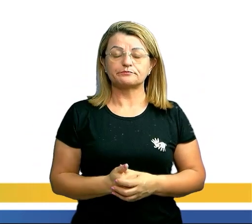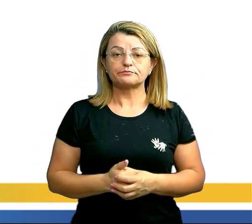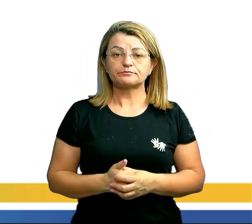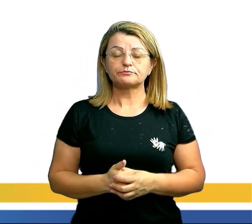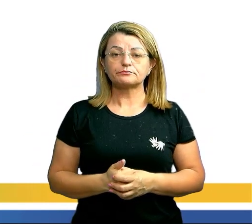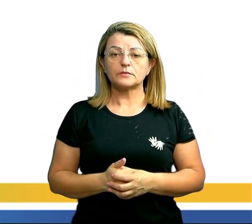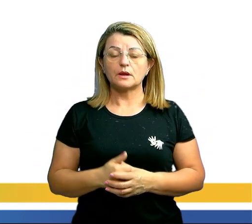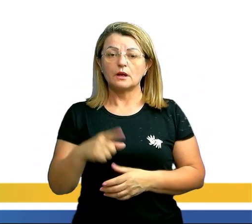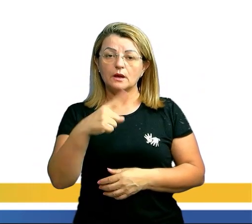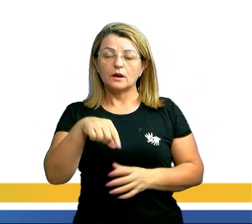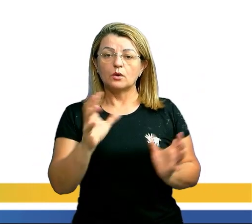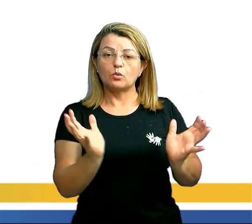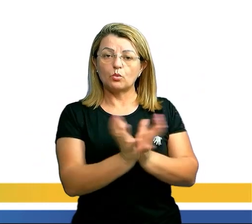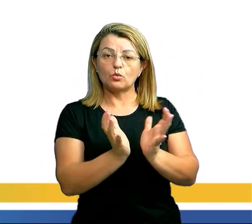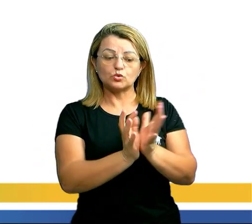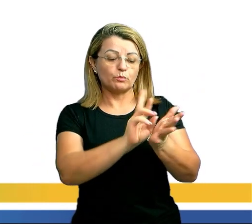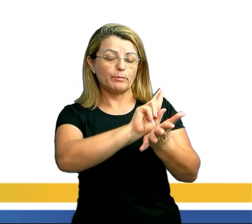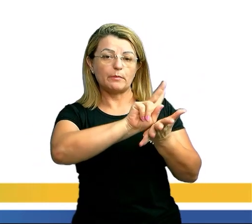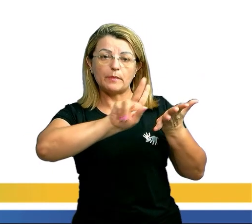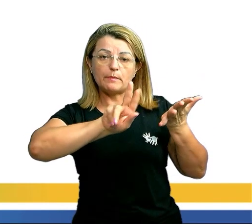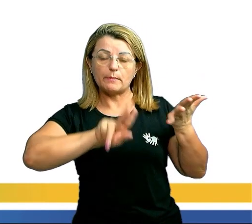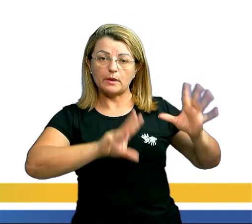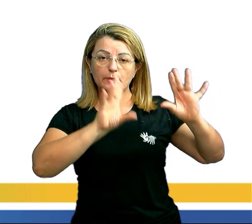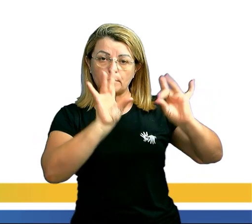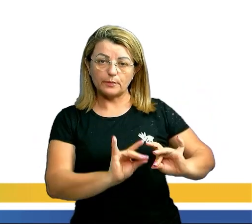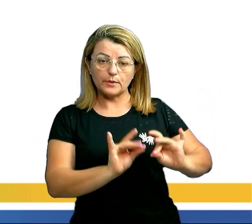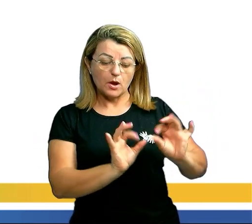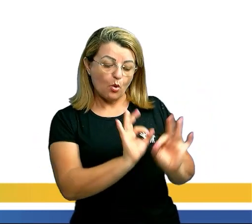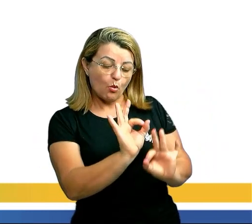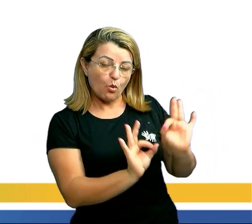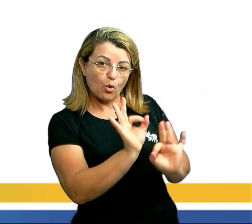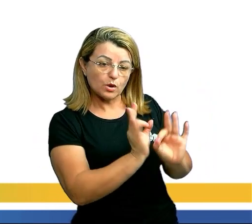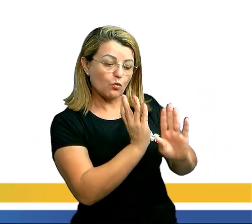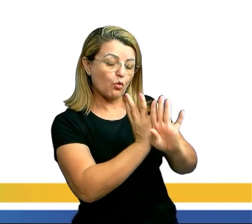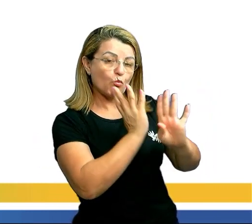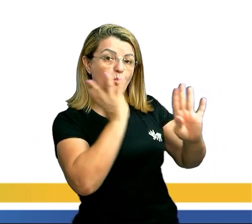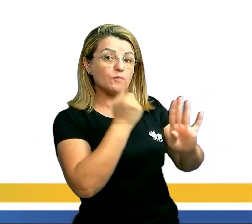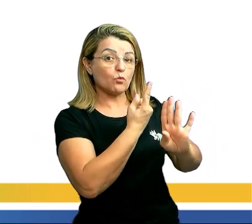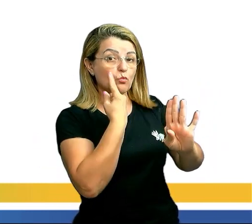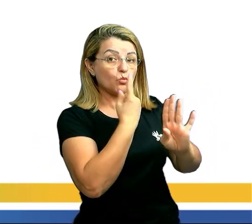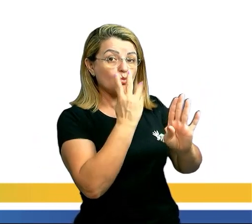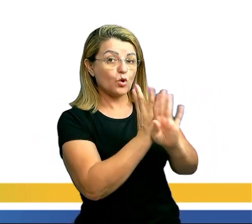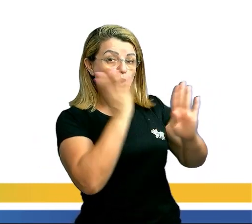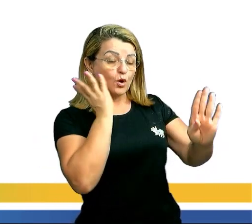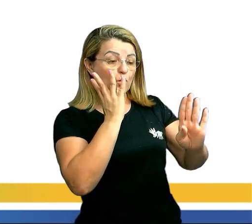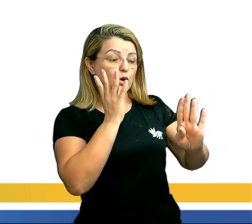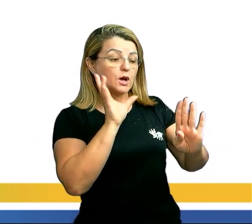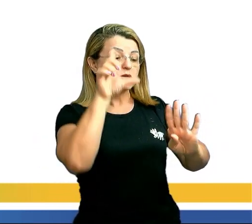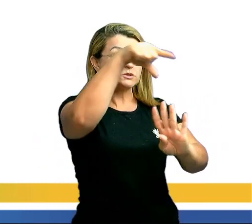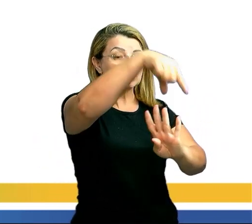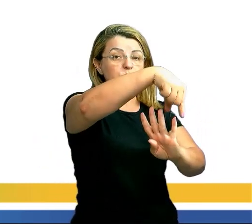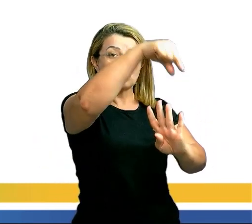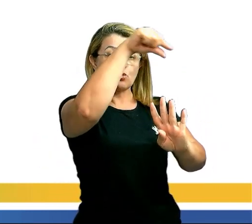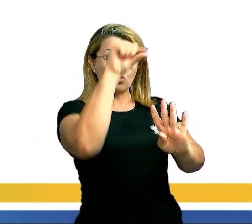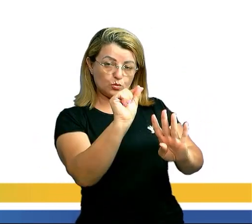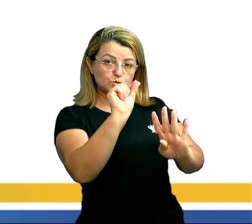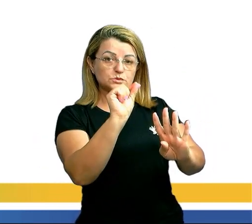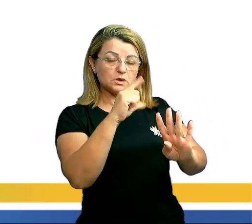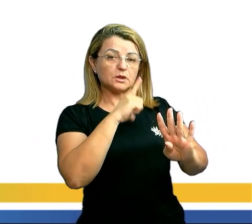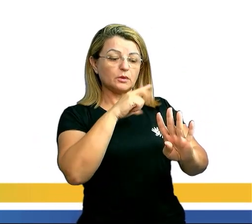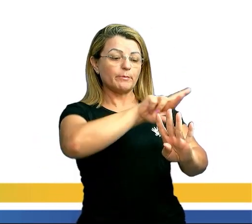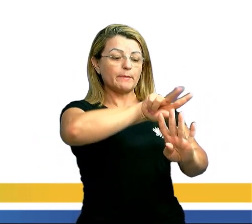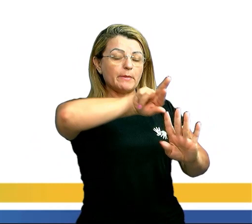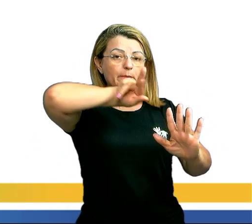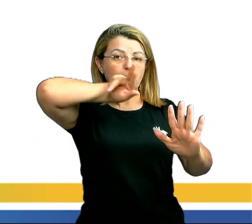Considere um conjunto com N elementos. Para organizá-los em uma fila, precisamos escolher o primeiro e, para isso, temos N